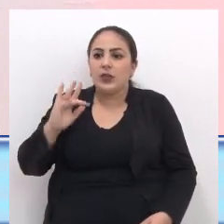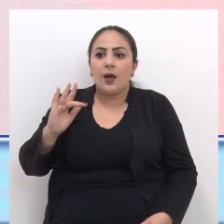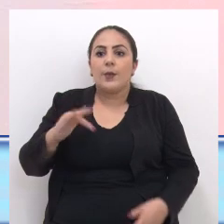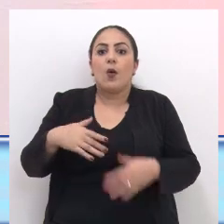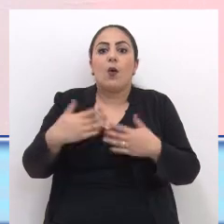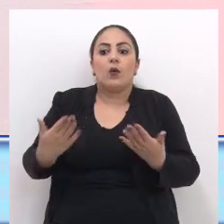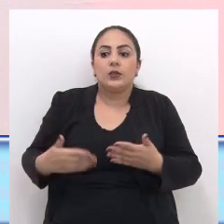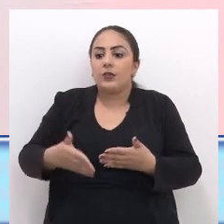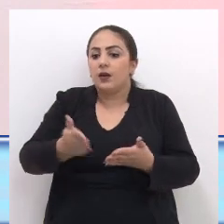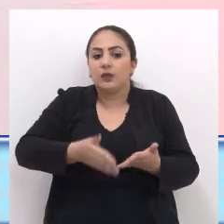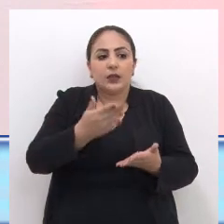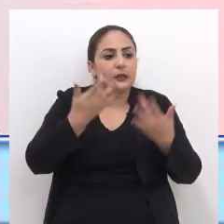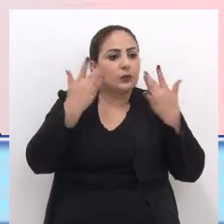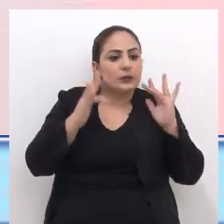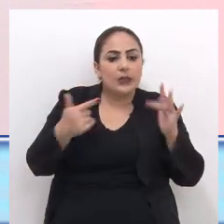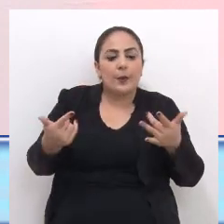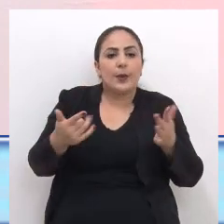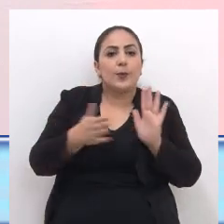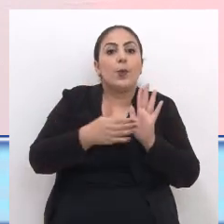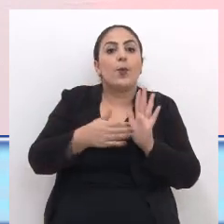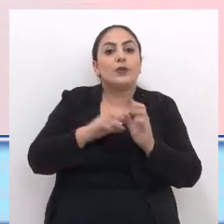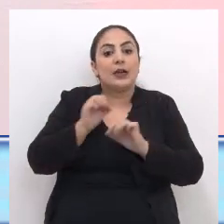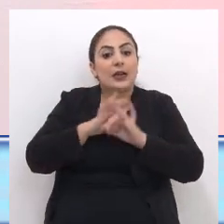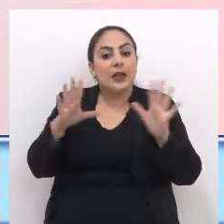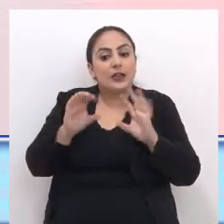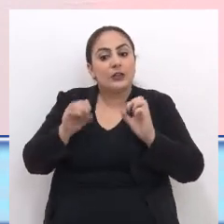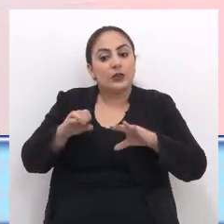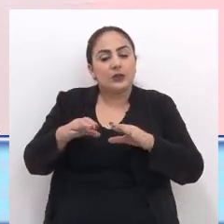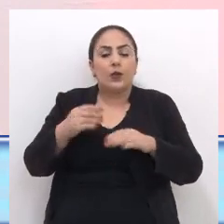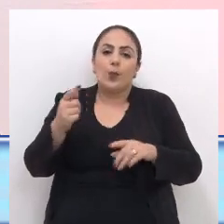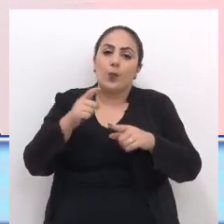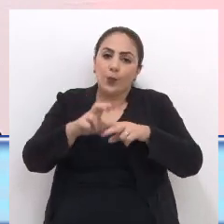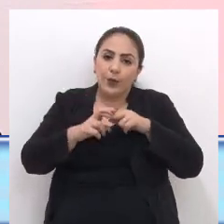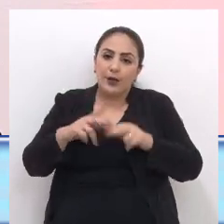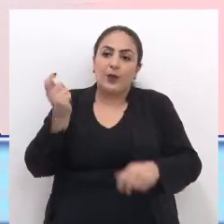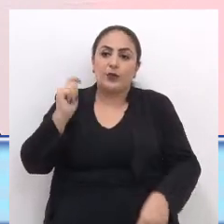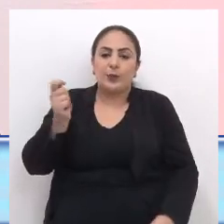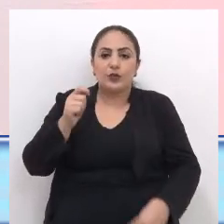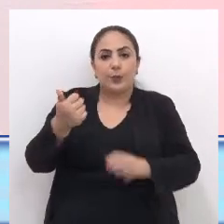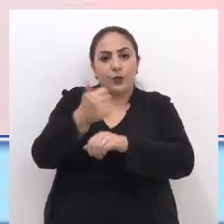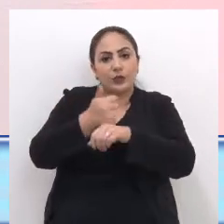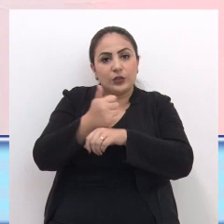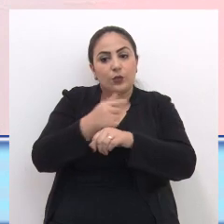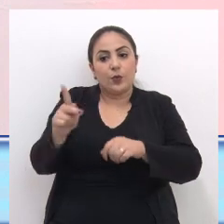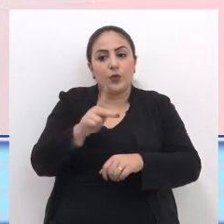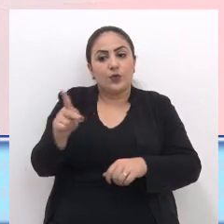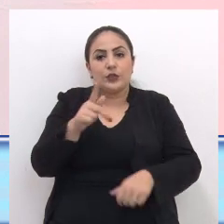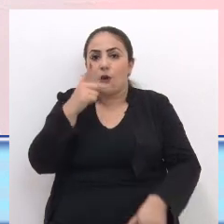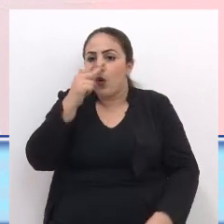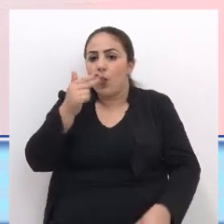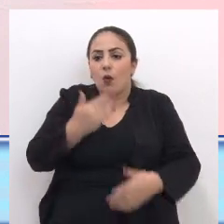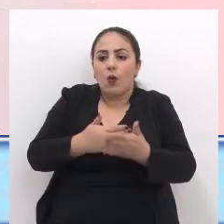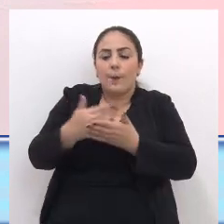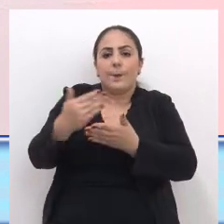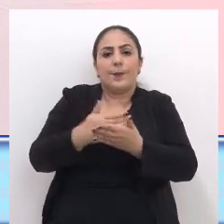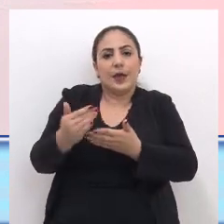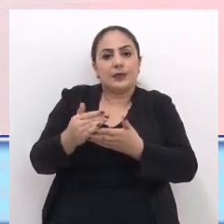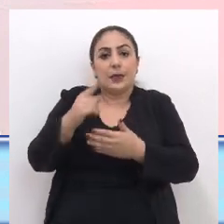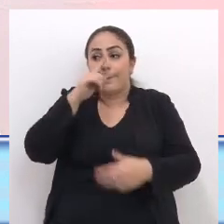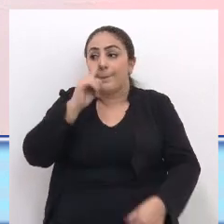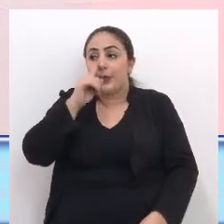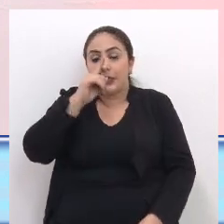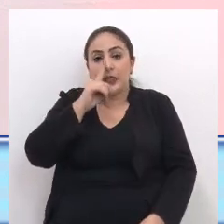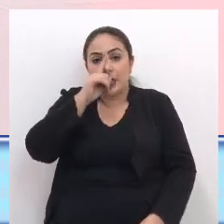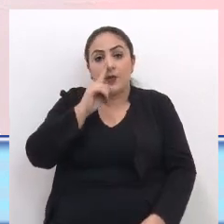lado vai Não se tem Uma proposta clara Para a educação E automaticamente A profissão do professor Ela também Começa a ser